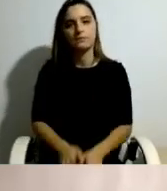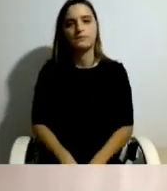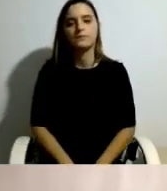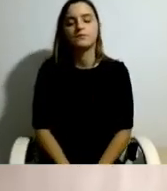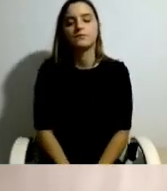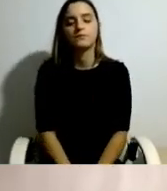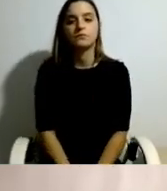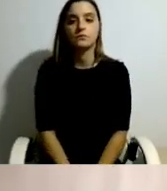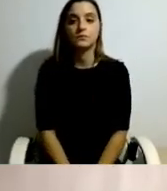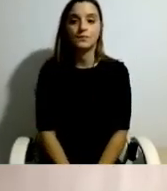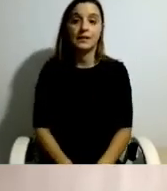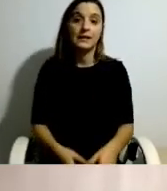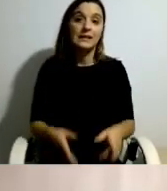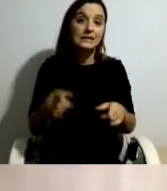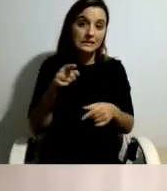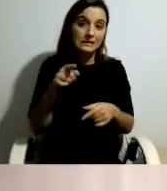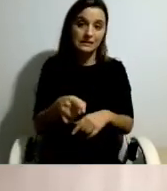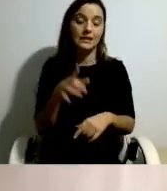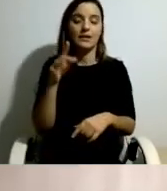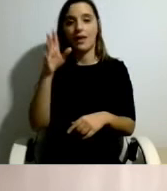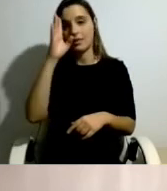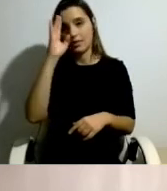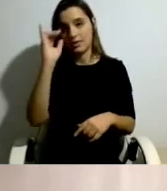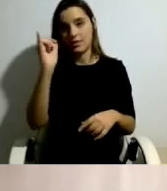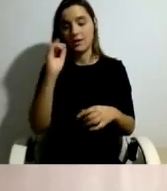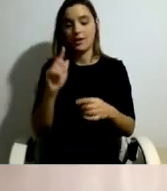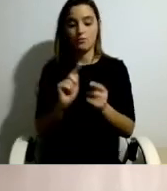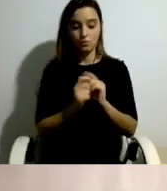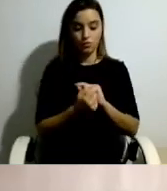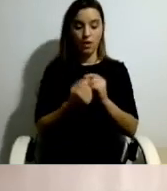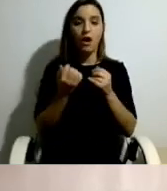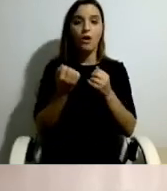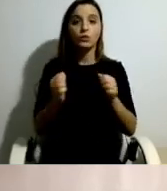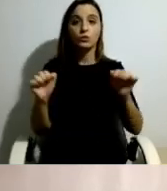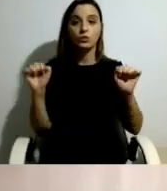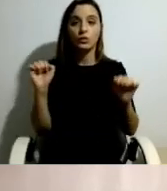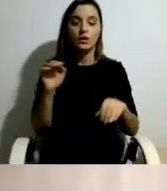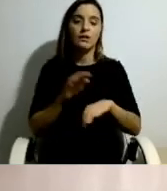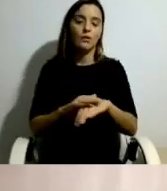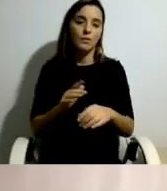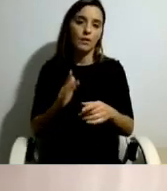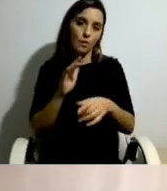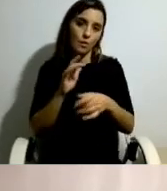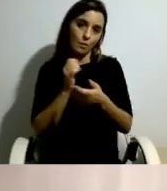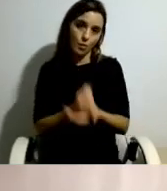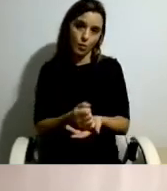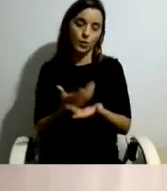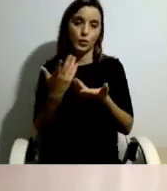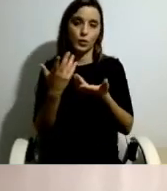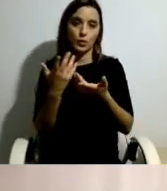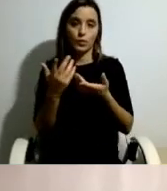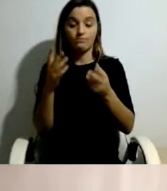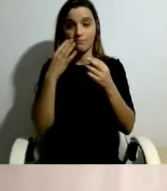Portanto, é exatamente esta ideia de se autonomizar face a este apoio de tipo tradicional ou convencional. Por outro lado,